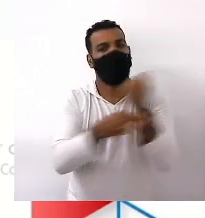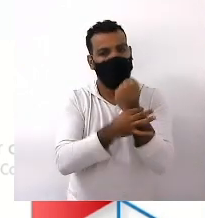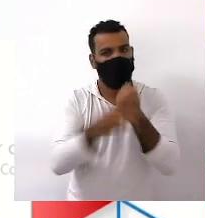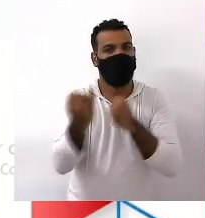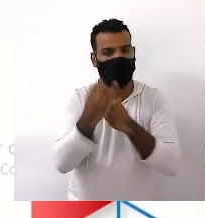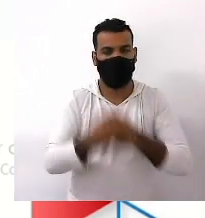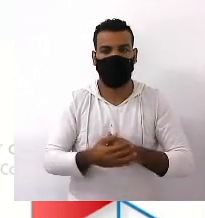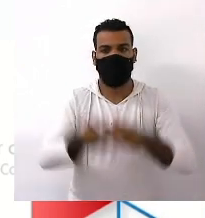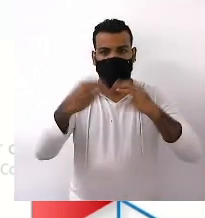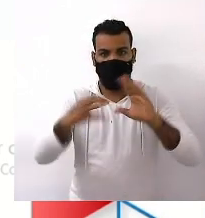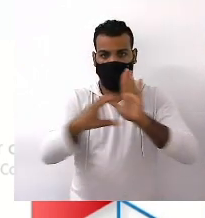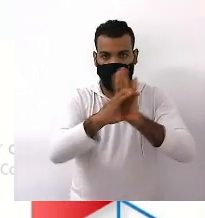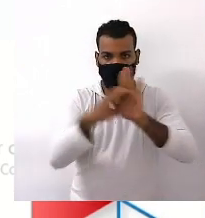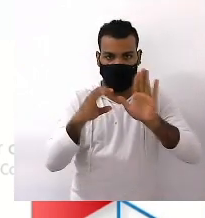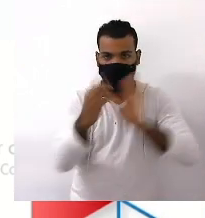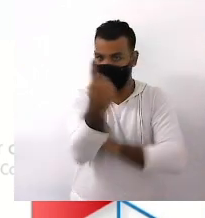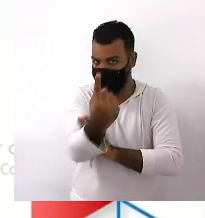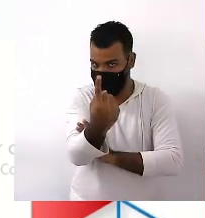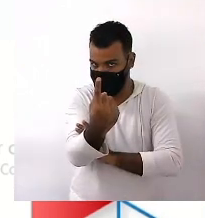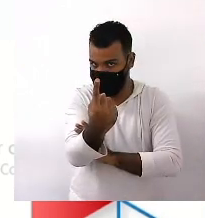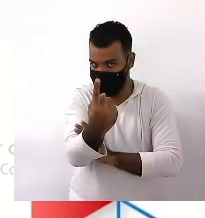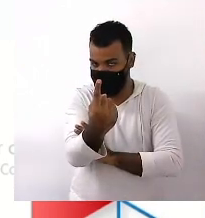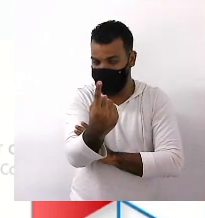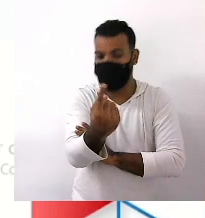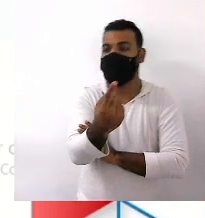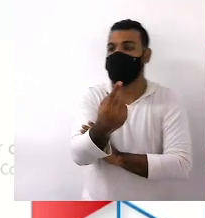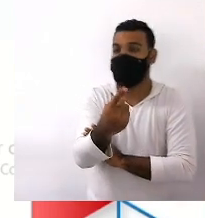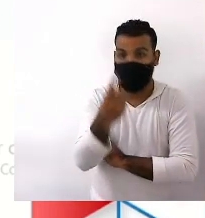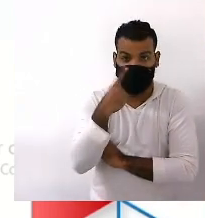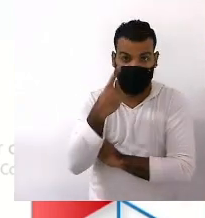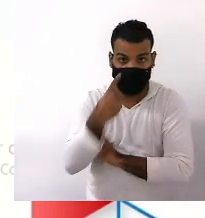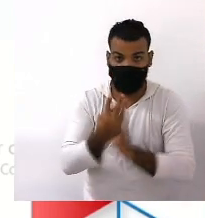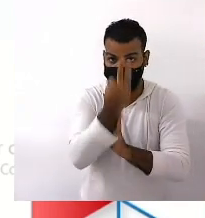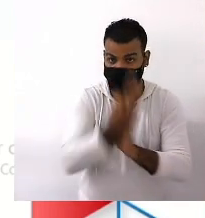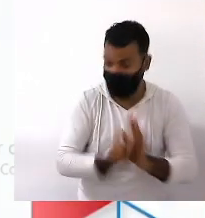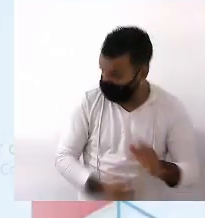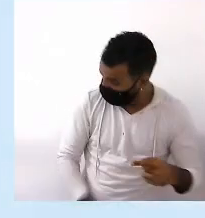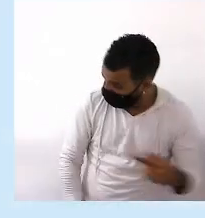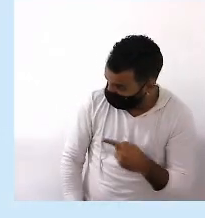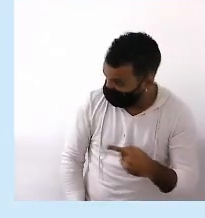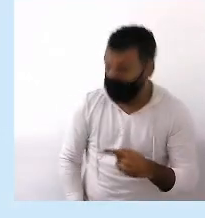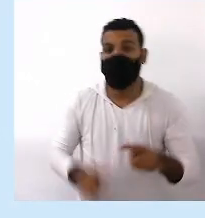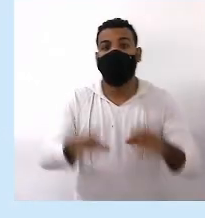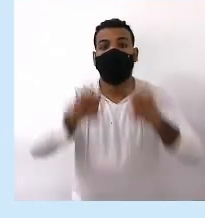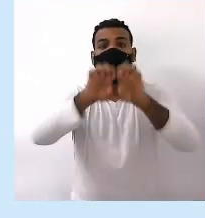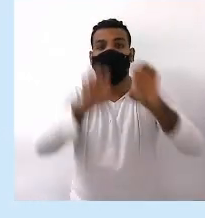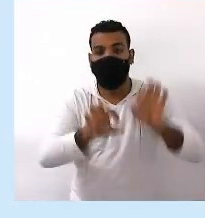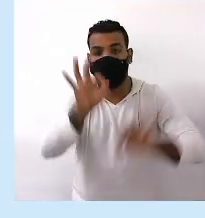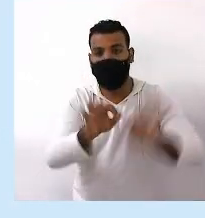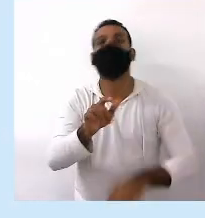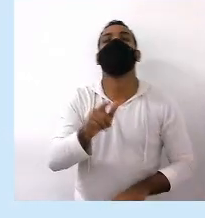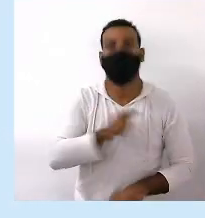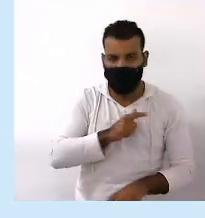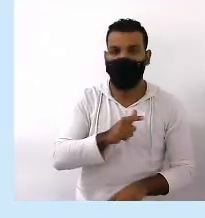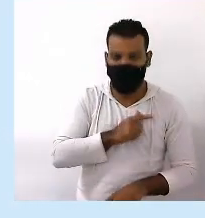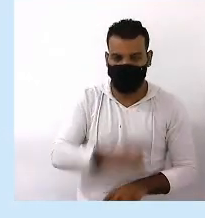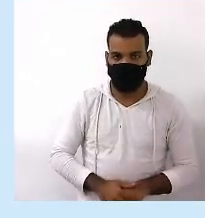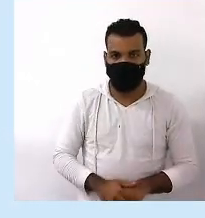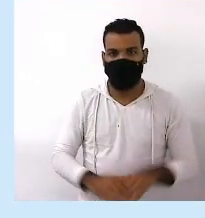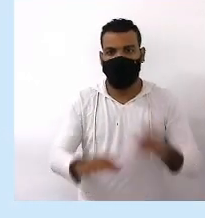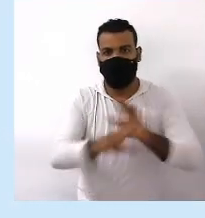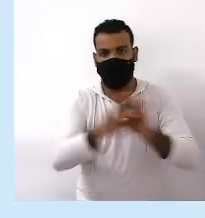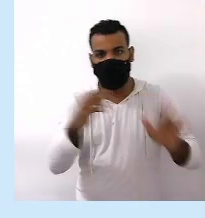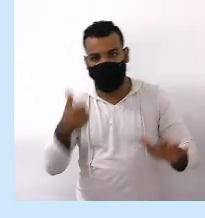capítulo Capítulo 1 Então percebam que Esses textos normativos Ele tem uma estrutura de organização Capítulo 1,